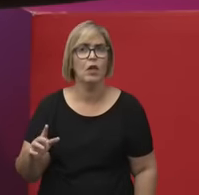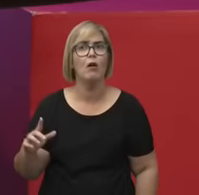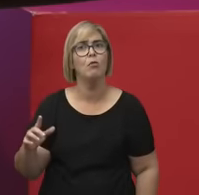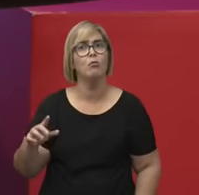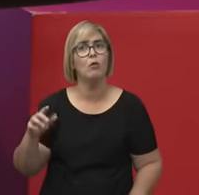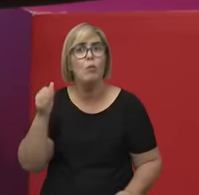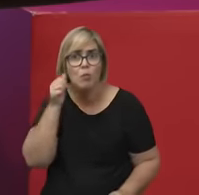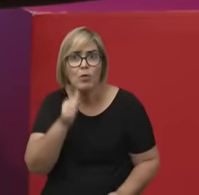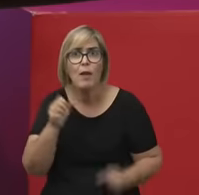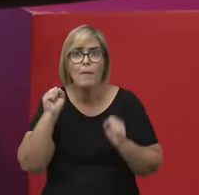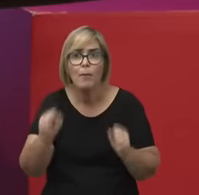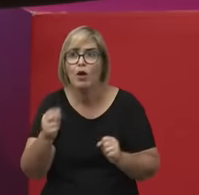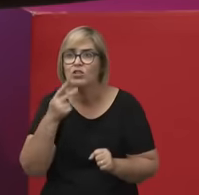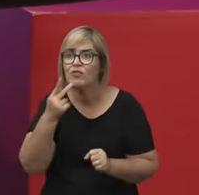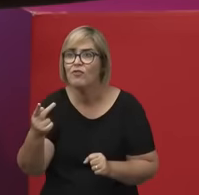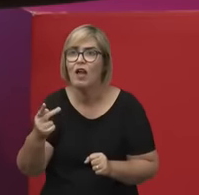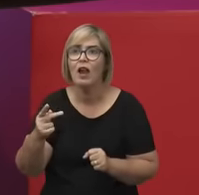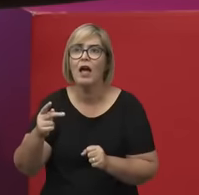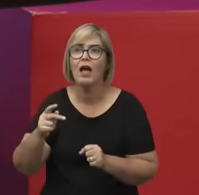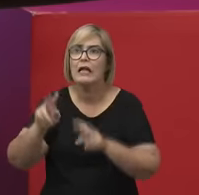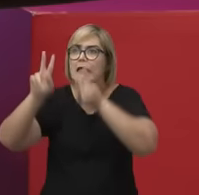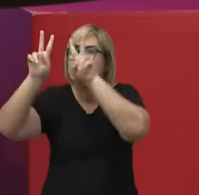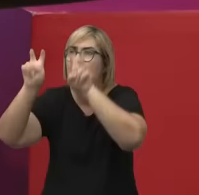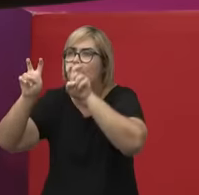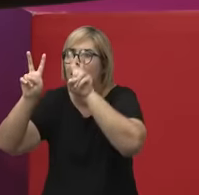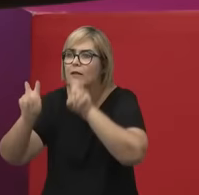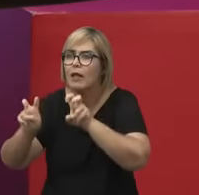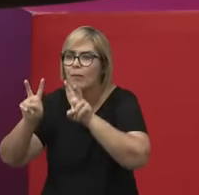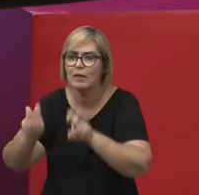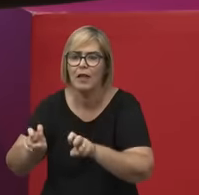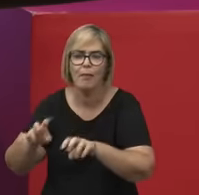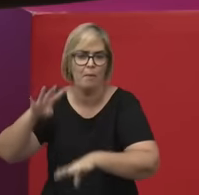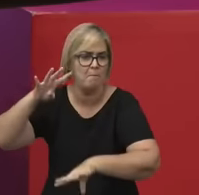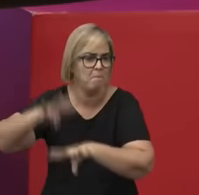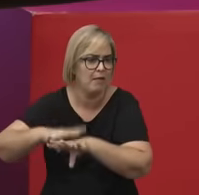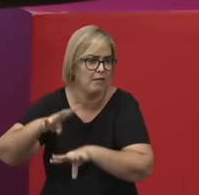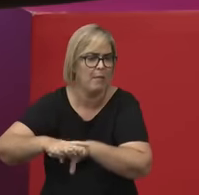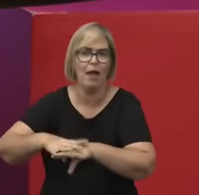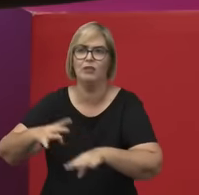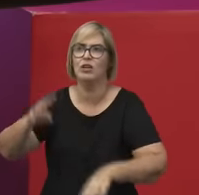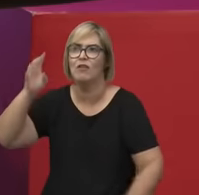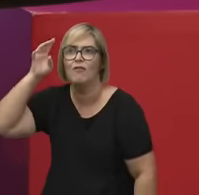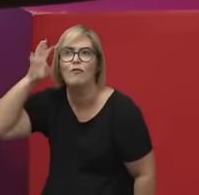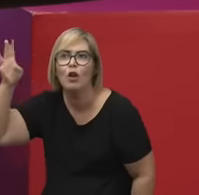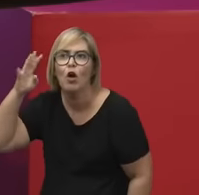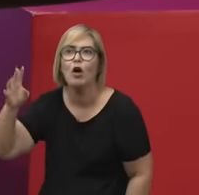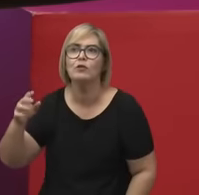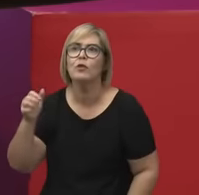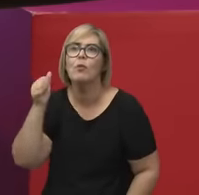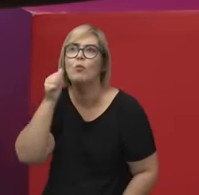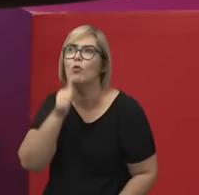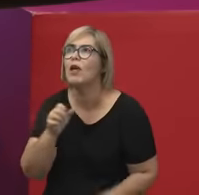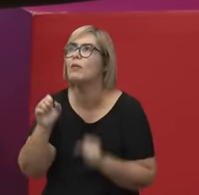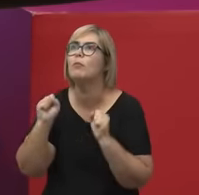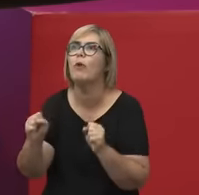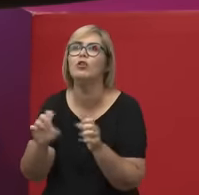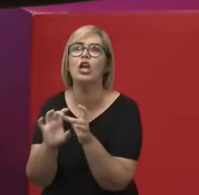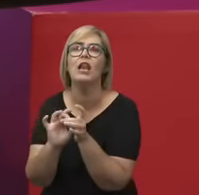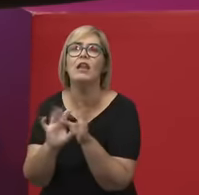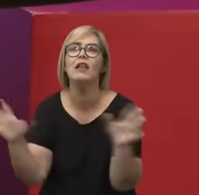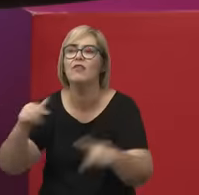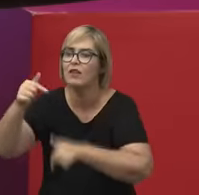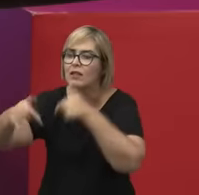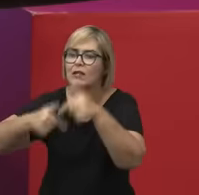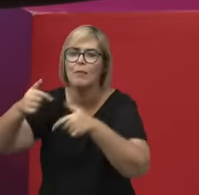elas possam fazer lógica, que elas possam ser grandes matemáticas, para que elas possam ser astronautas, presidentes da